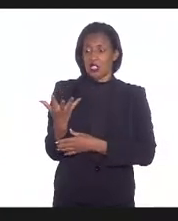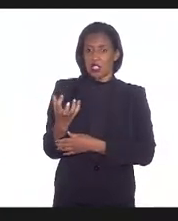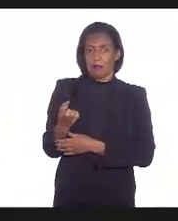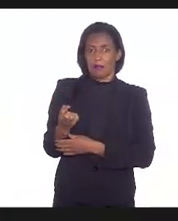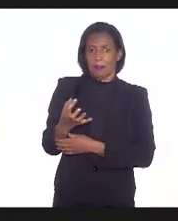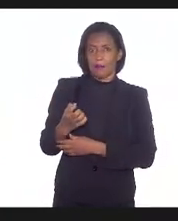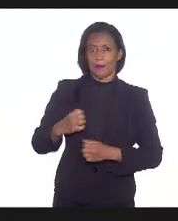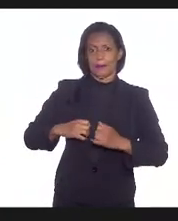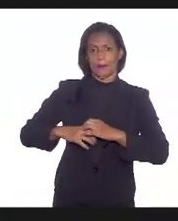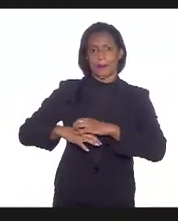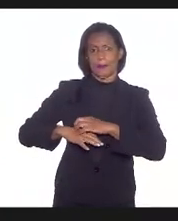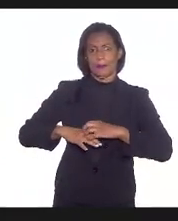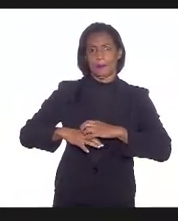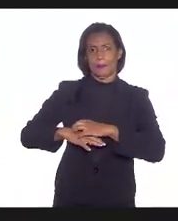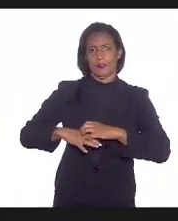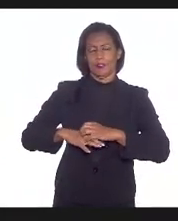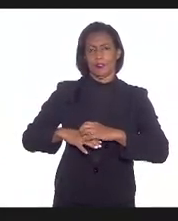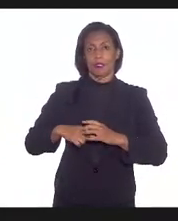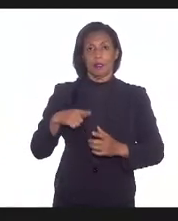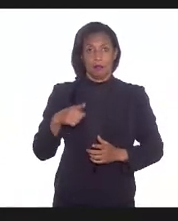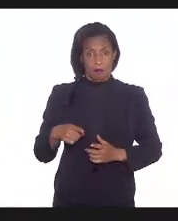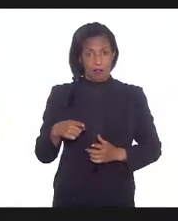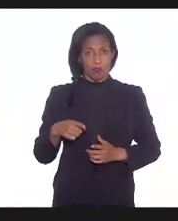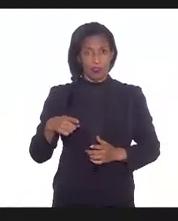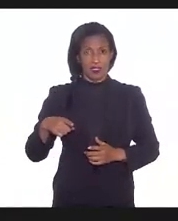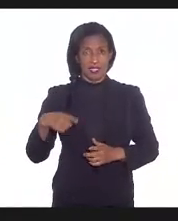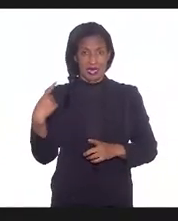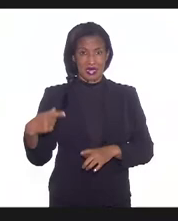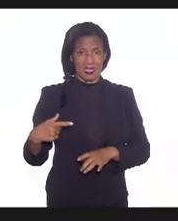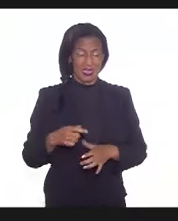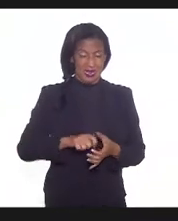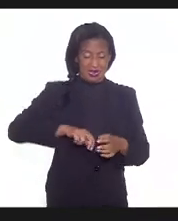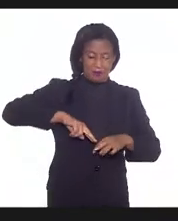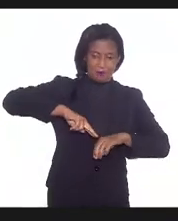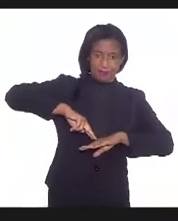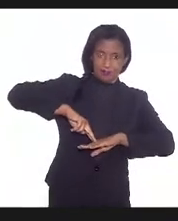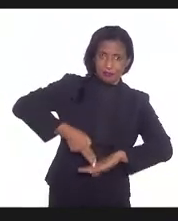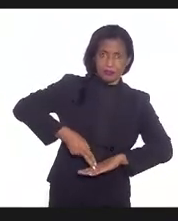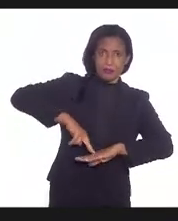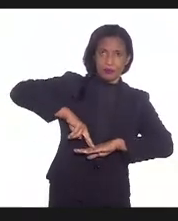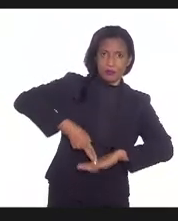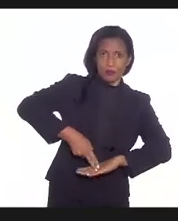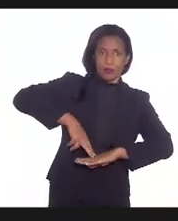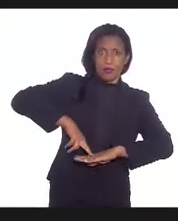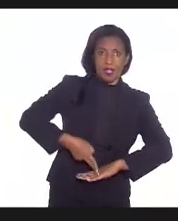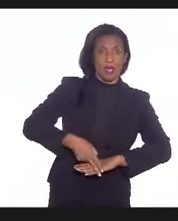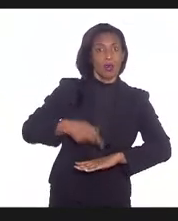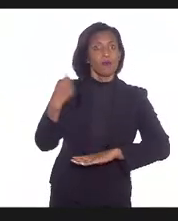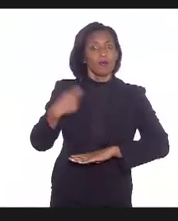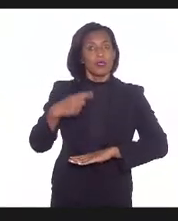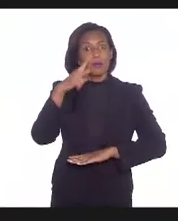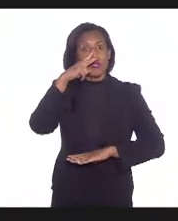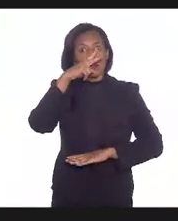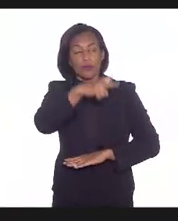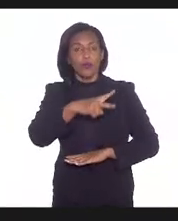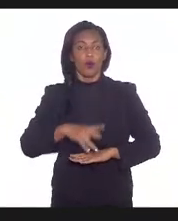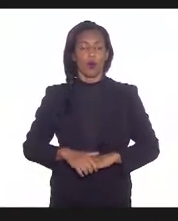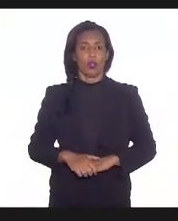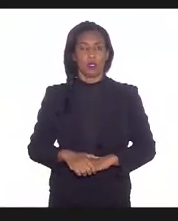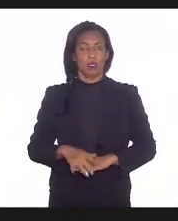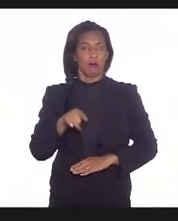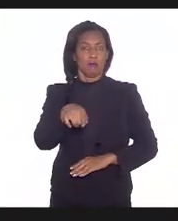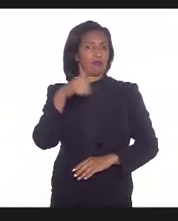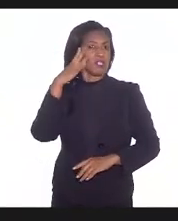um frisson, assim. Mas você pegar uma ferramenta que você tem que apertar, você precisa de força e você não sabe se está